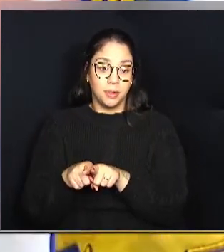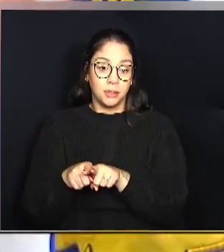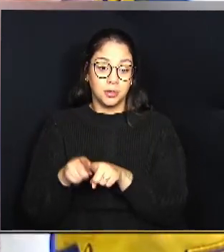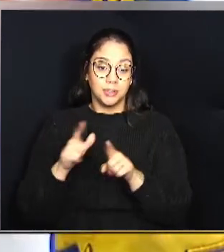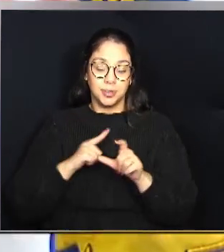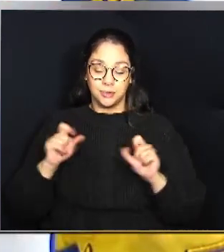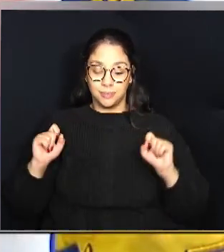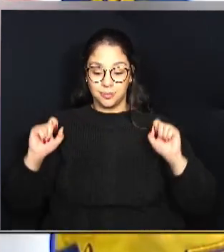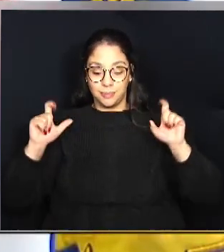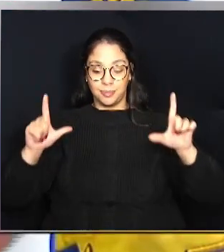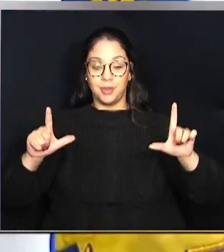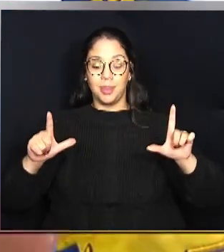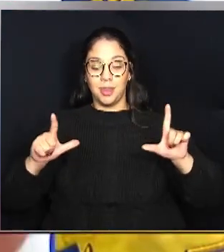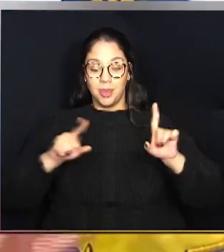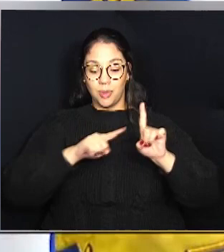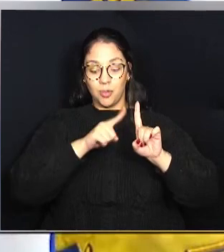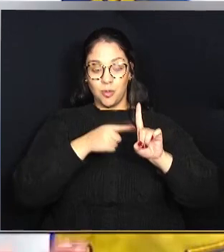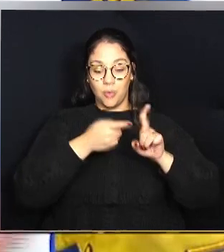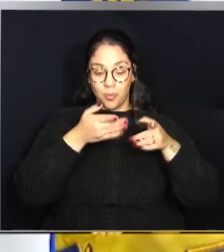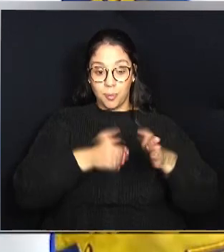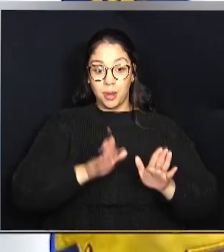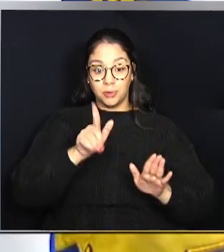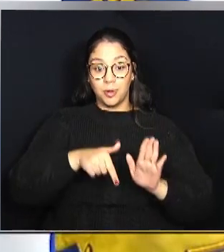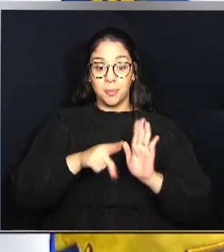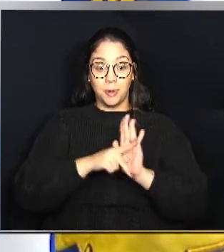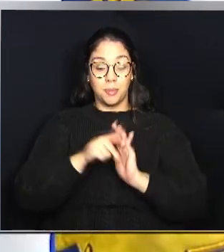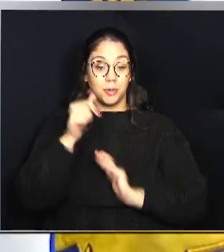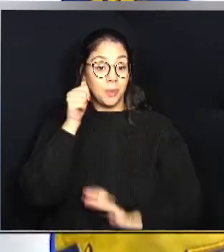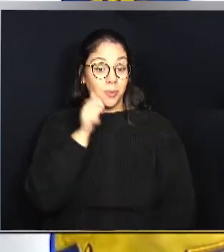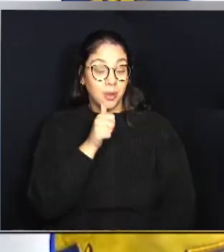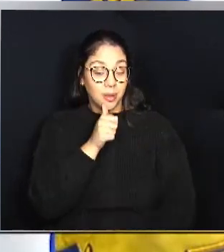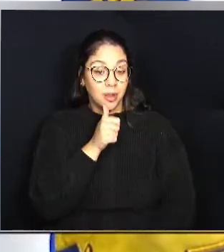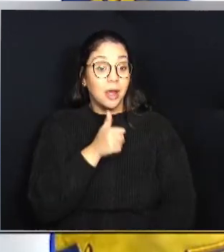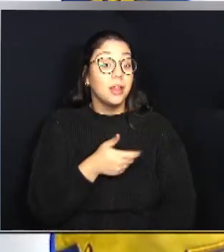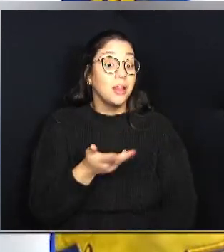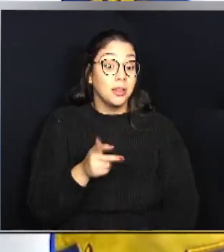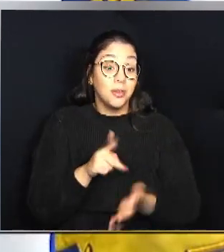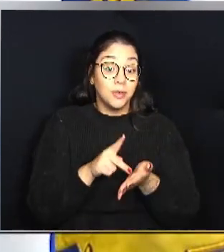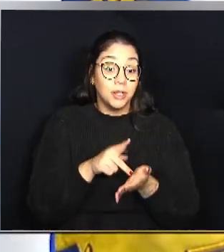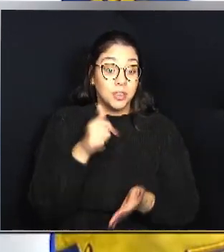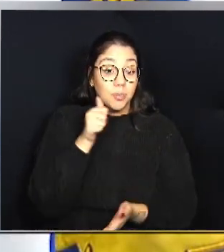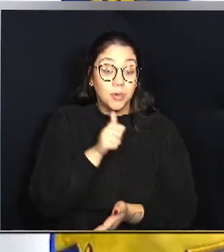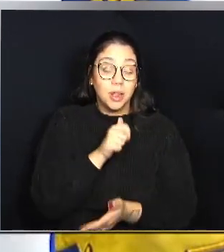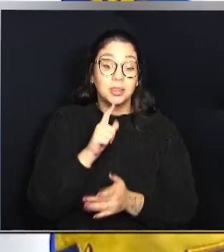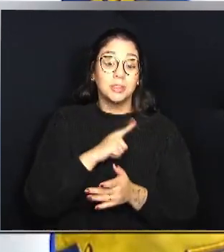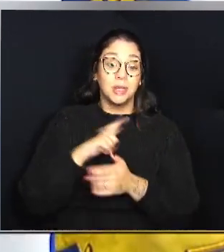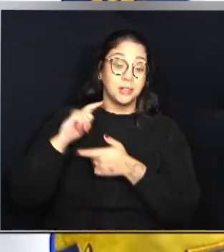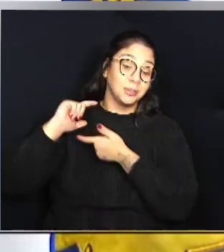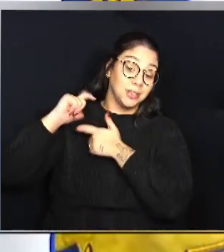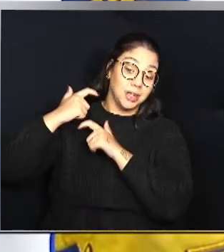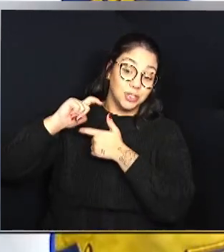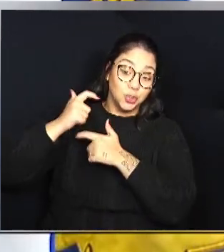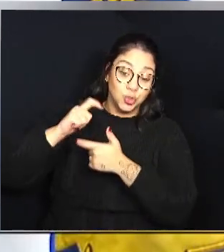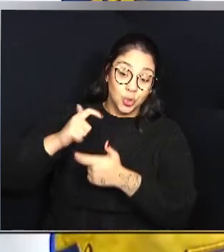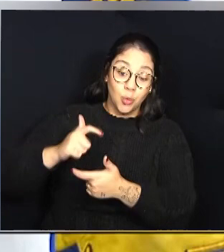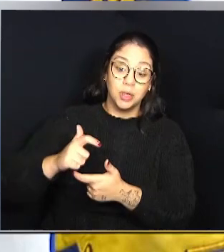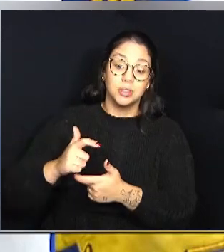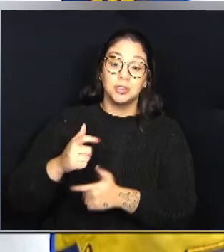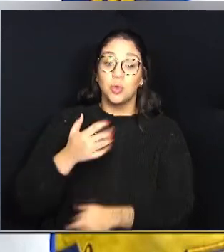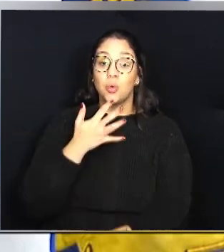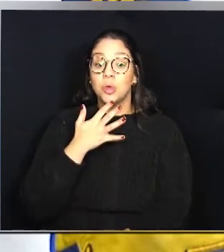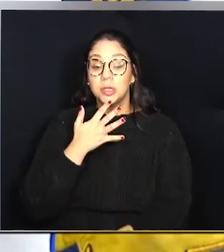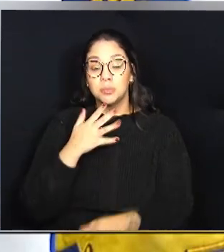aquela... tinha um cartaz aqui, o parto é da mulher. A verdade é que as mulheres carregam tradições,